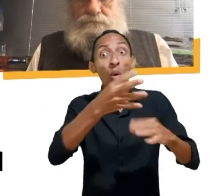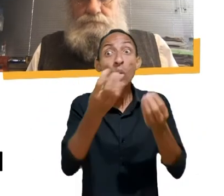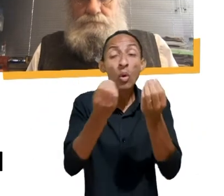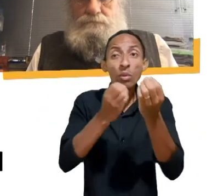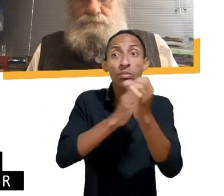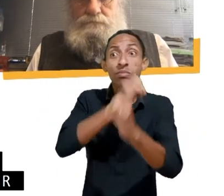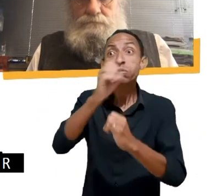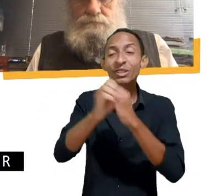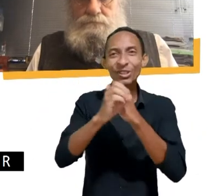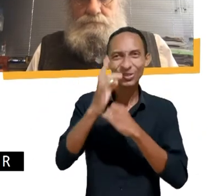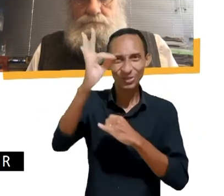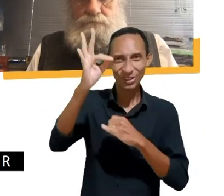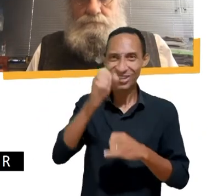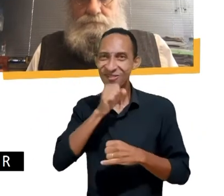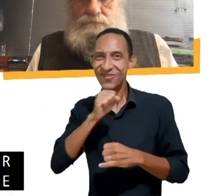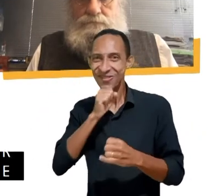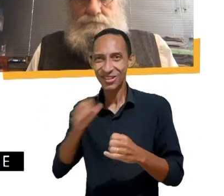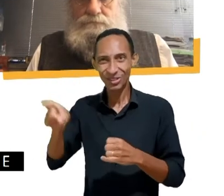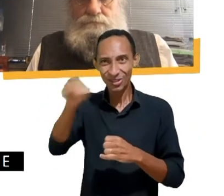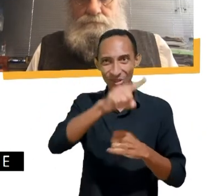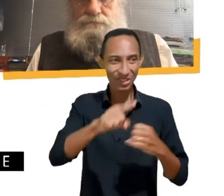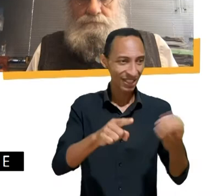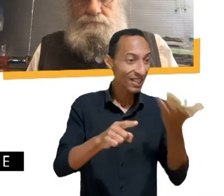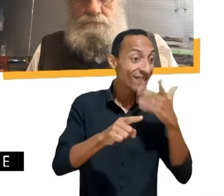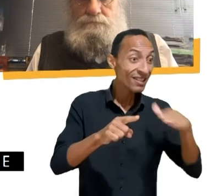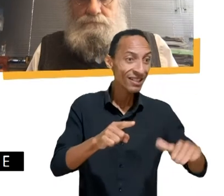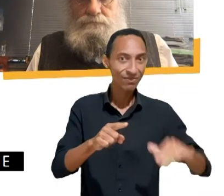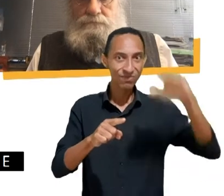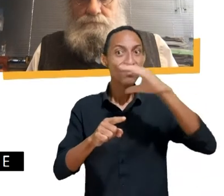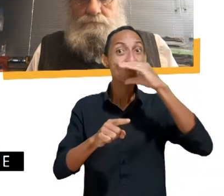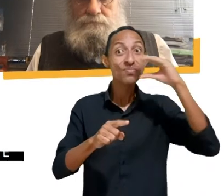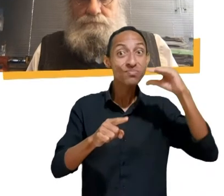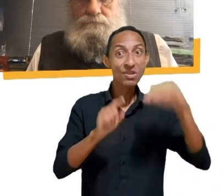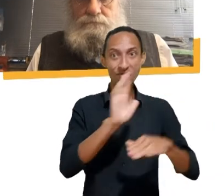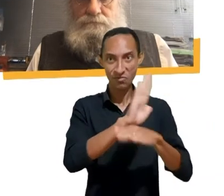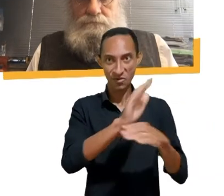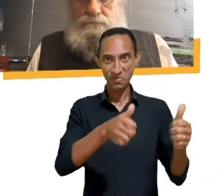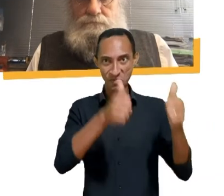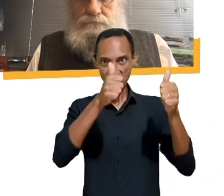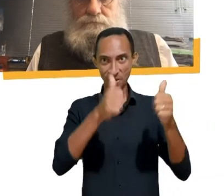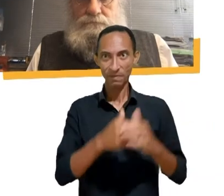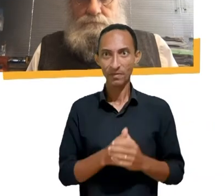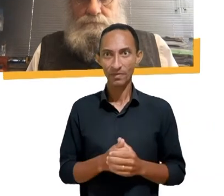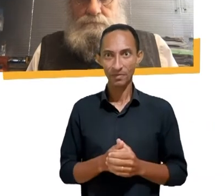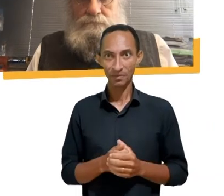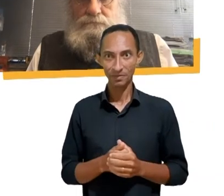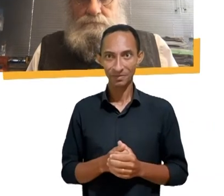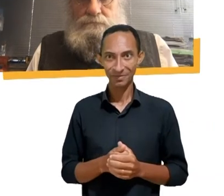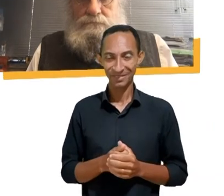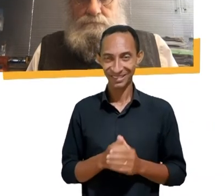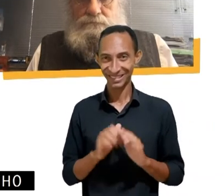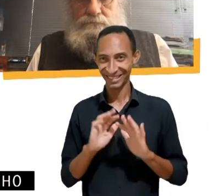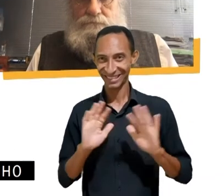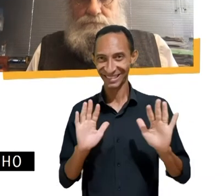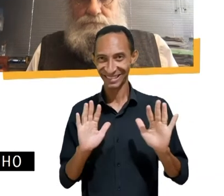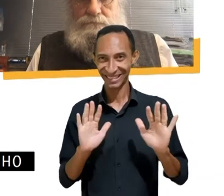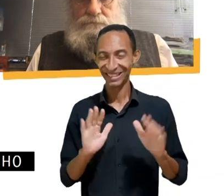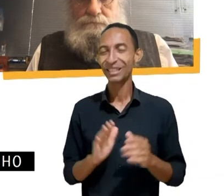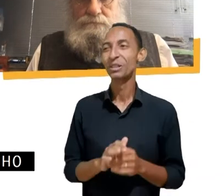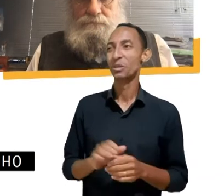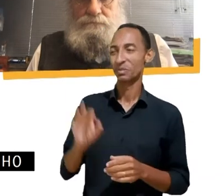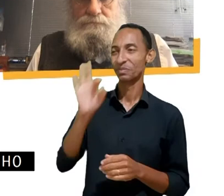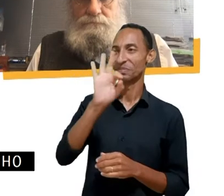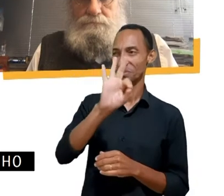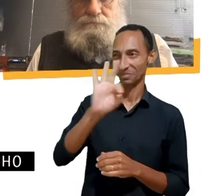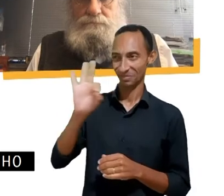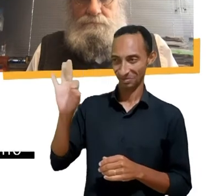estiverem adultas. Acho que é isso, falei demais? Não, foi ótimo, minha Zodara, muito obrigada, realmente é